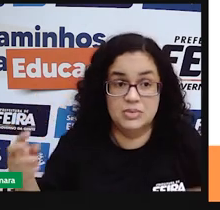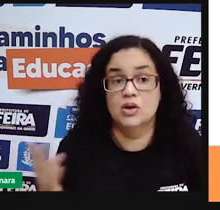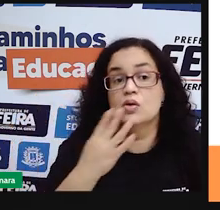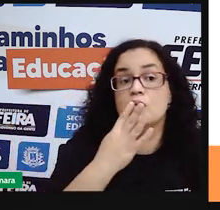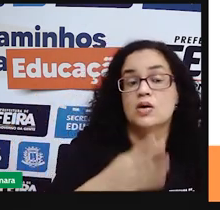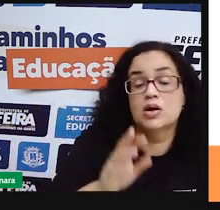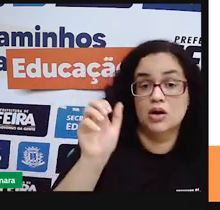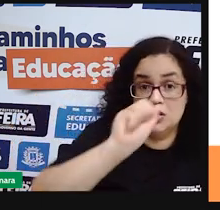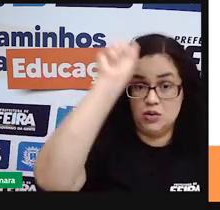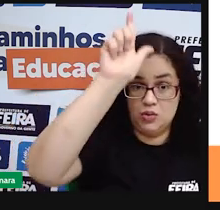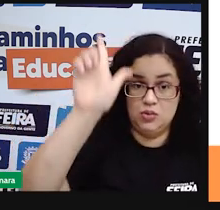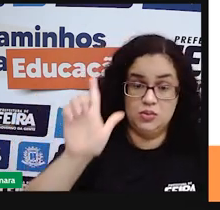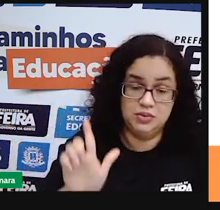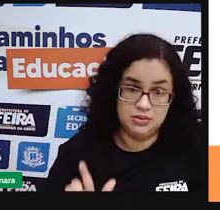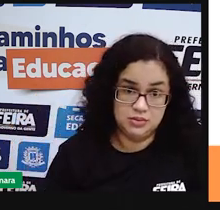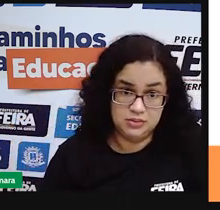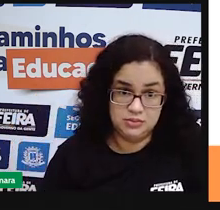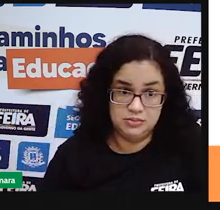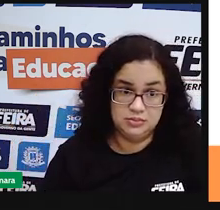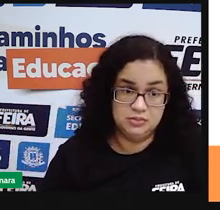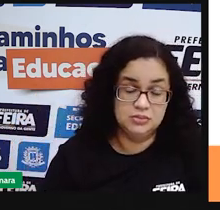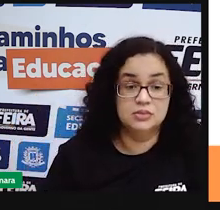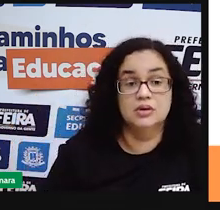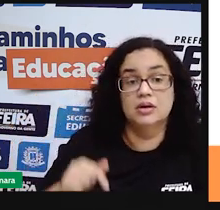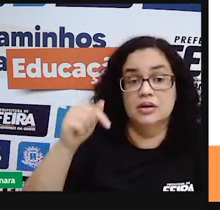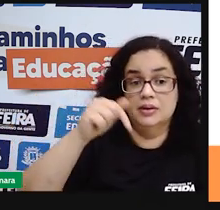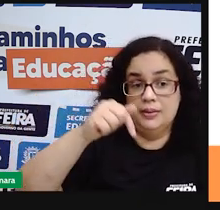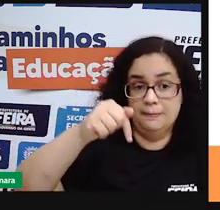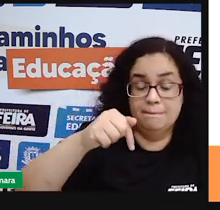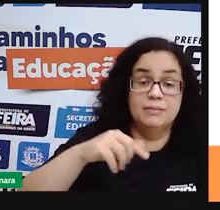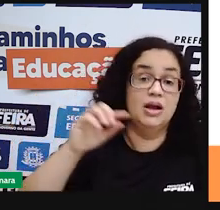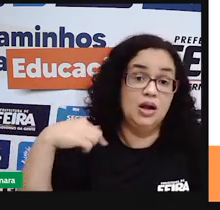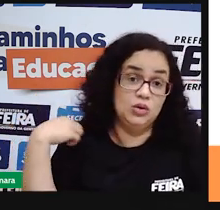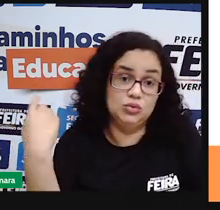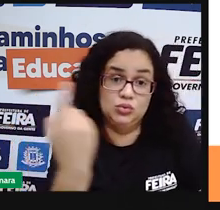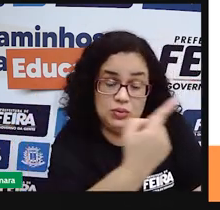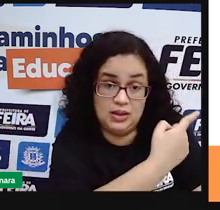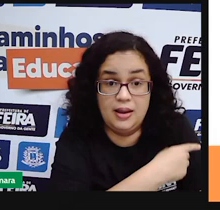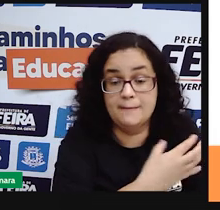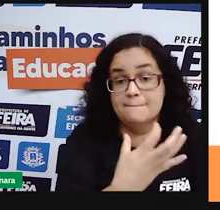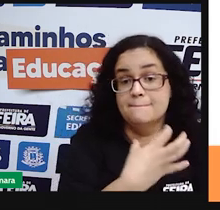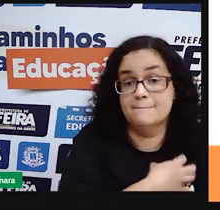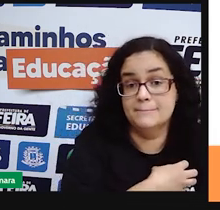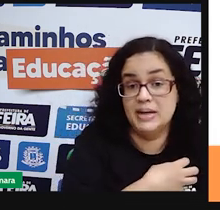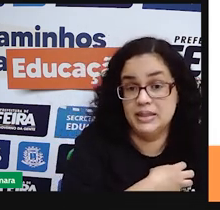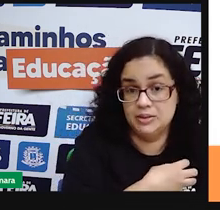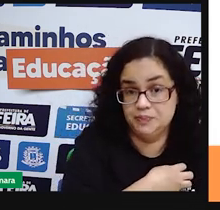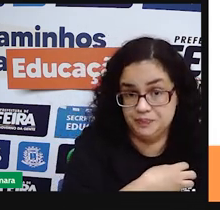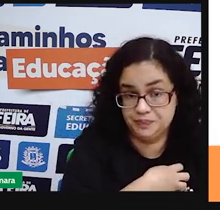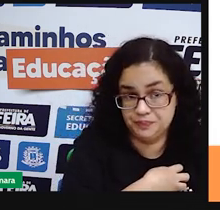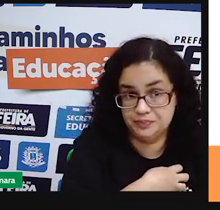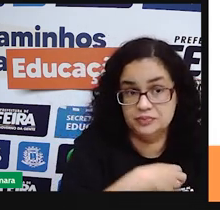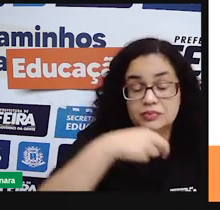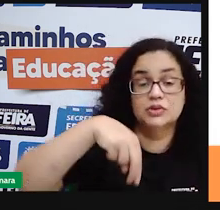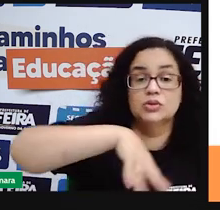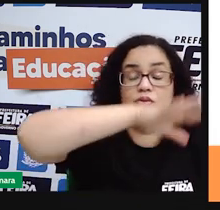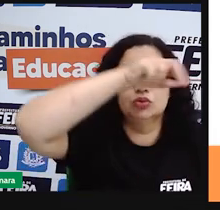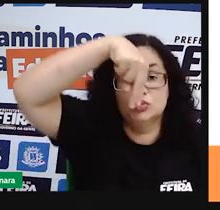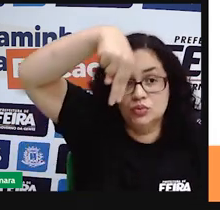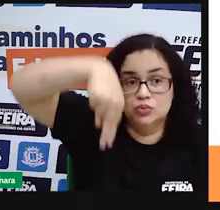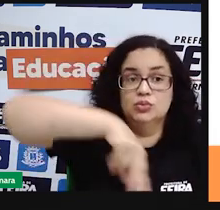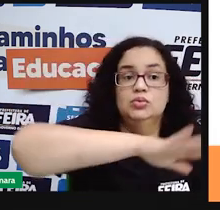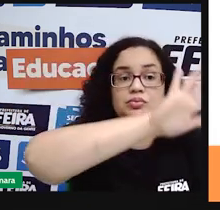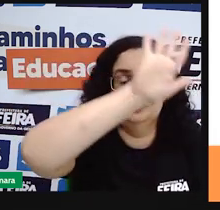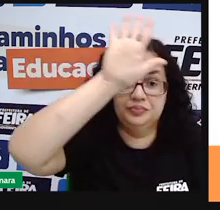azul ela pertence justamente ó ao nosso estado a Bahia então a região nordeste conta com